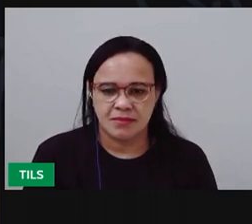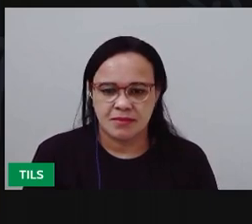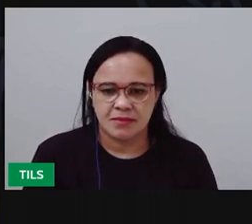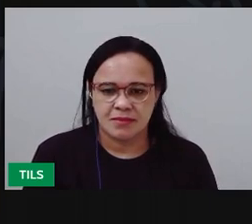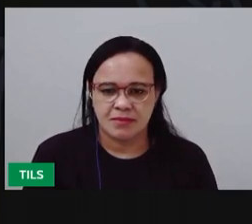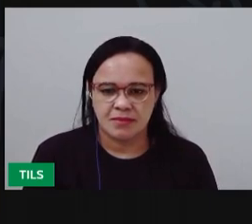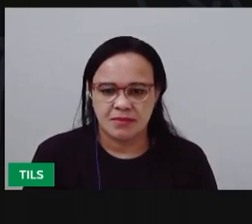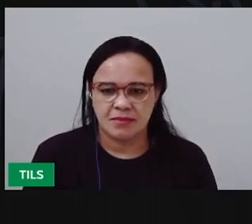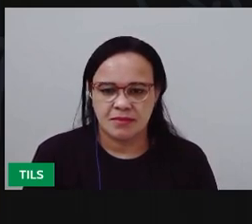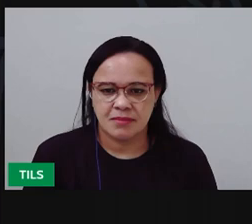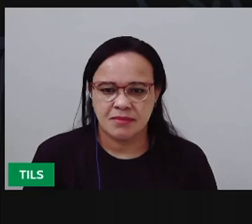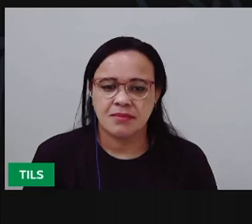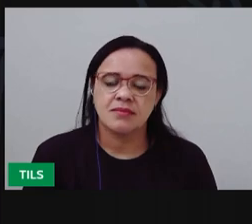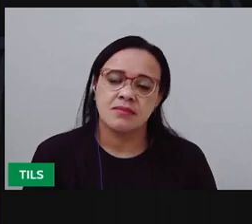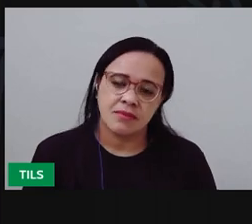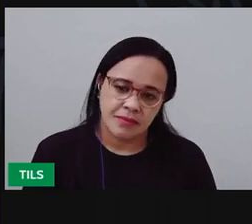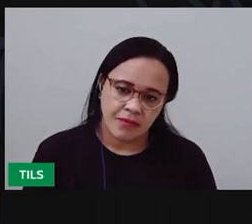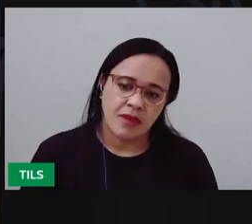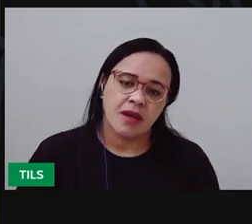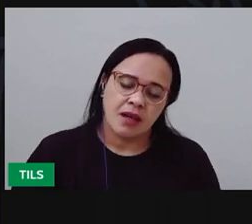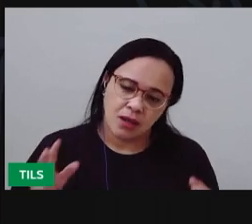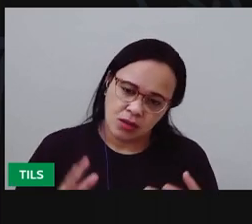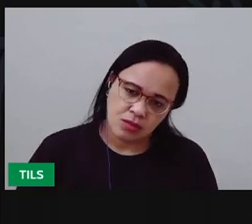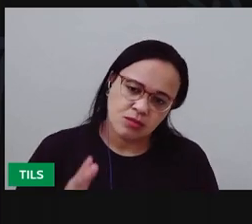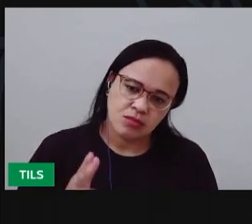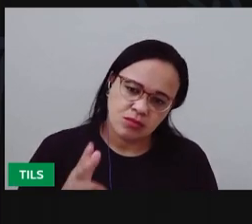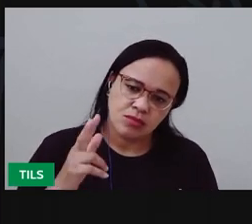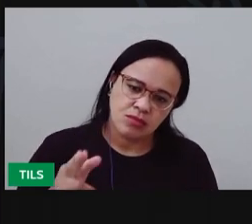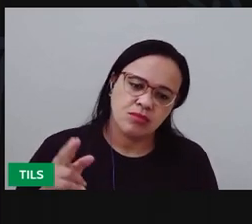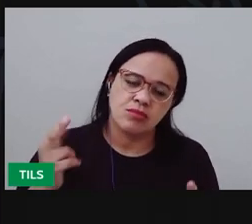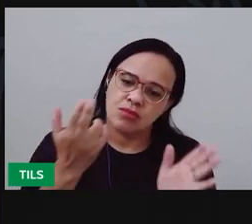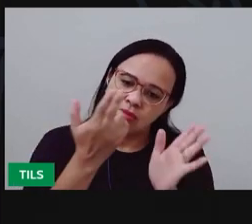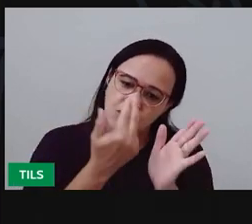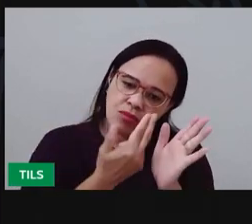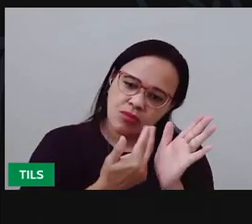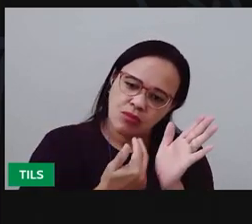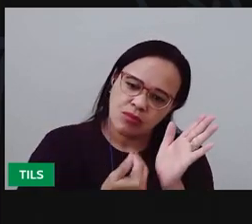Vou continuar fazendo aqui o desenho.